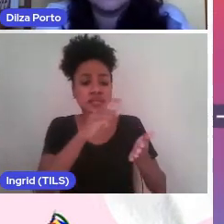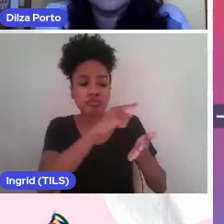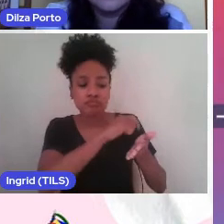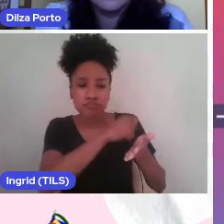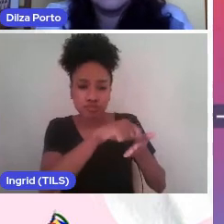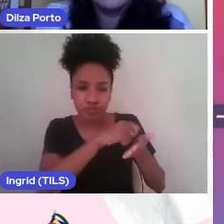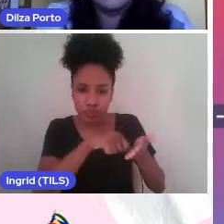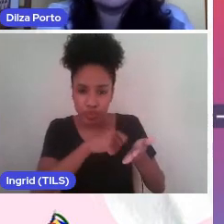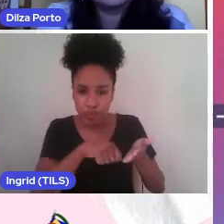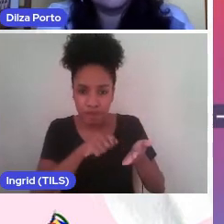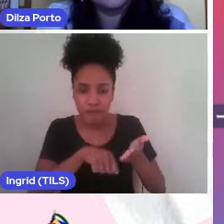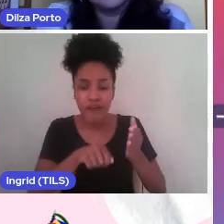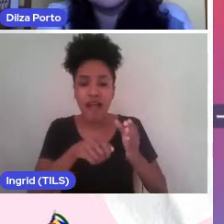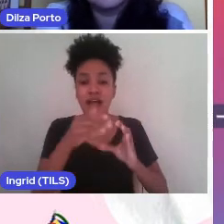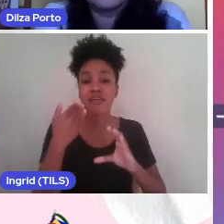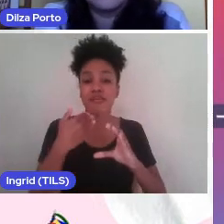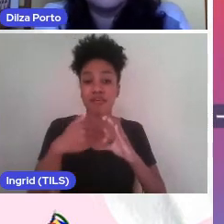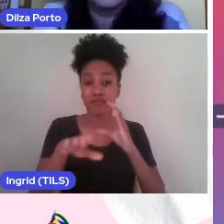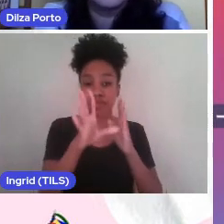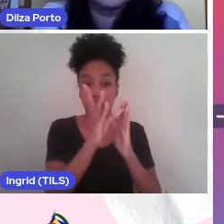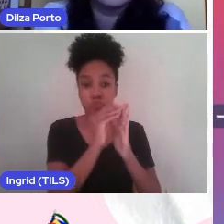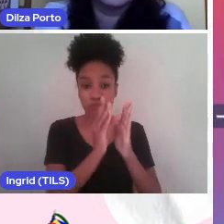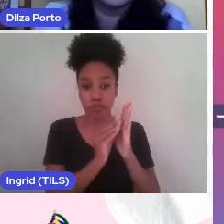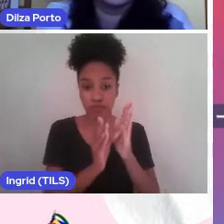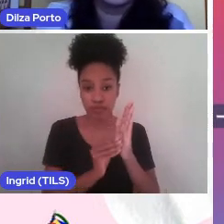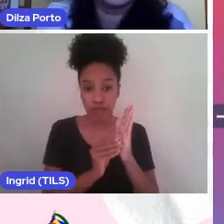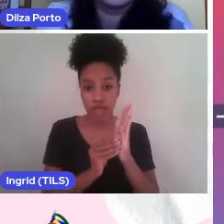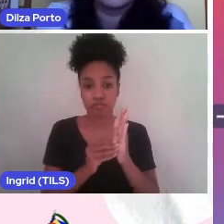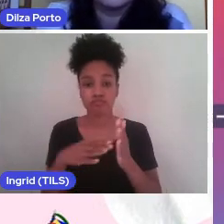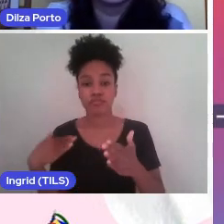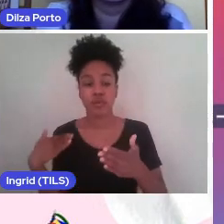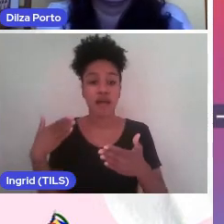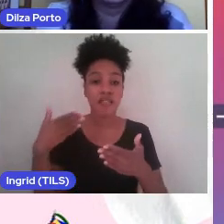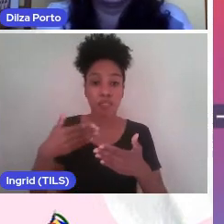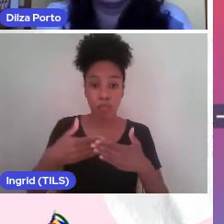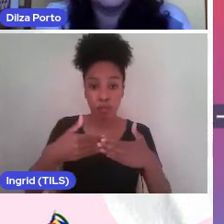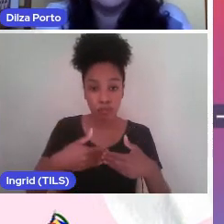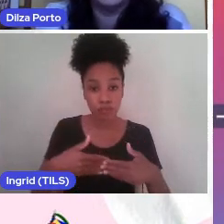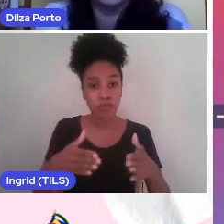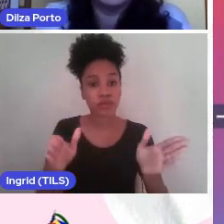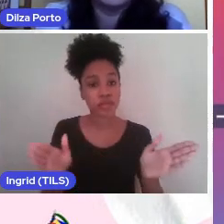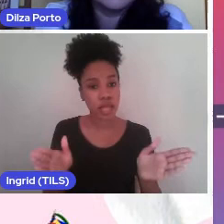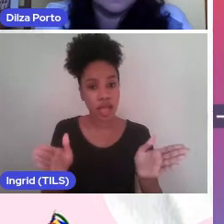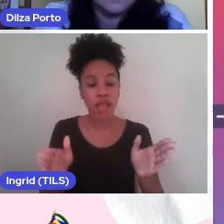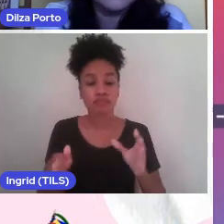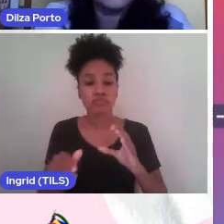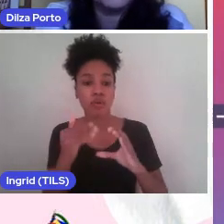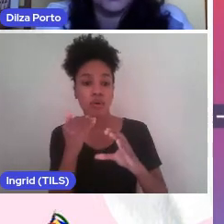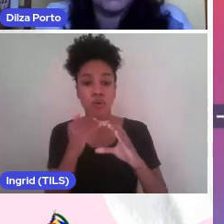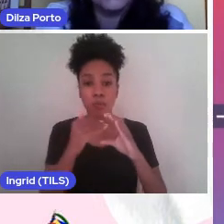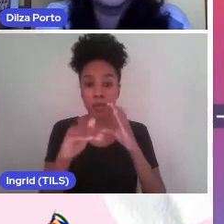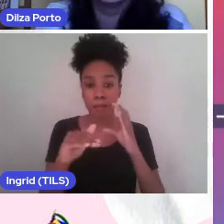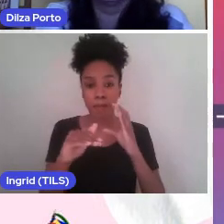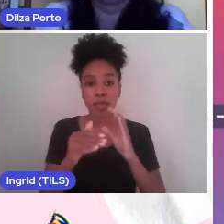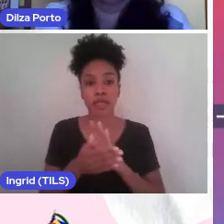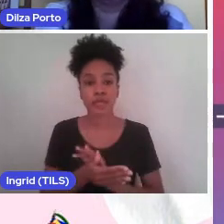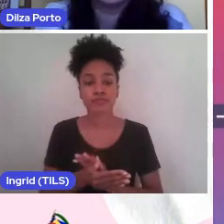materiais. Até o lançamento, nós estamos utilizando o e-mail materiais